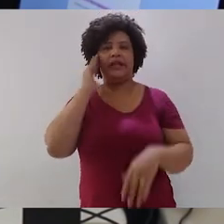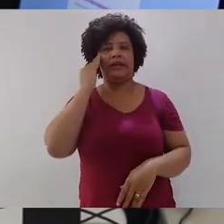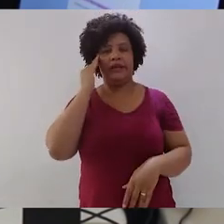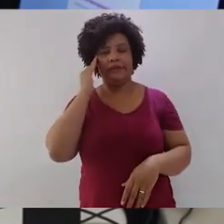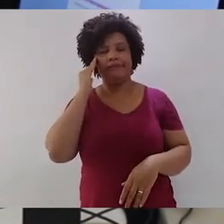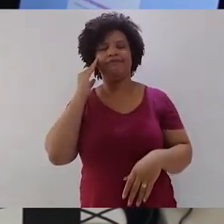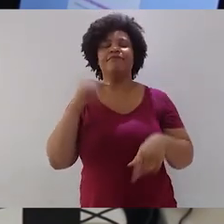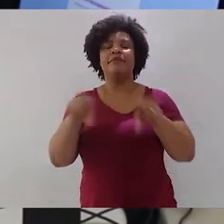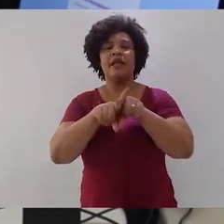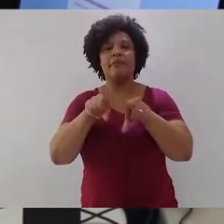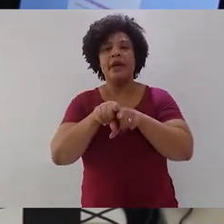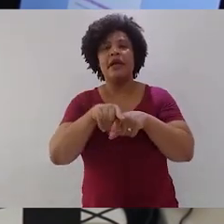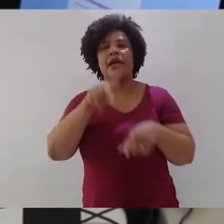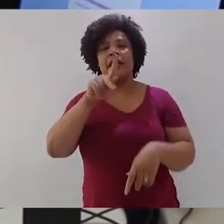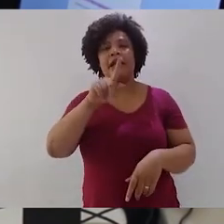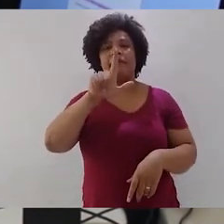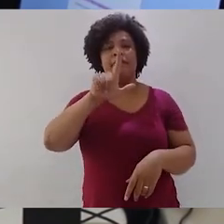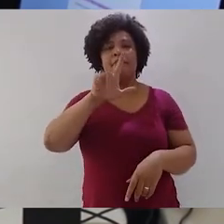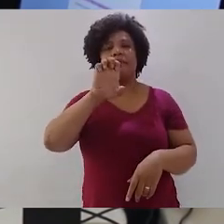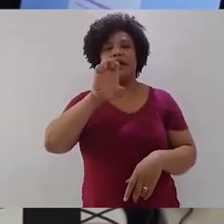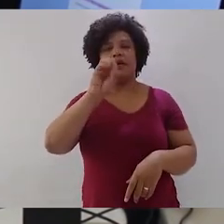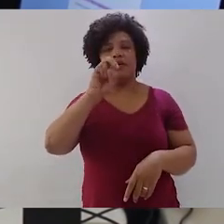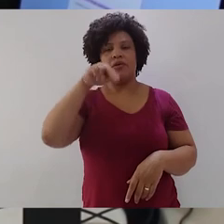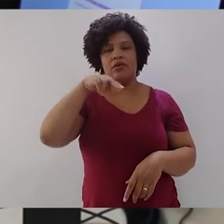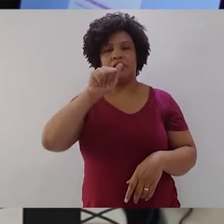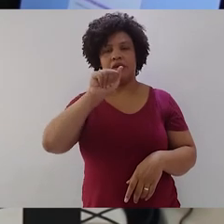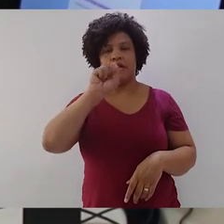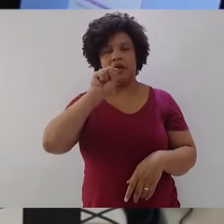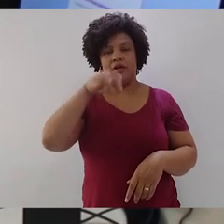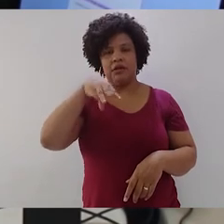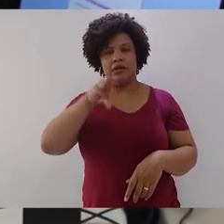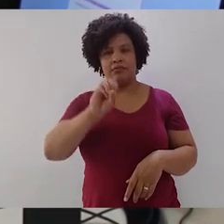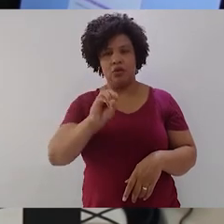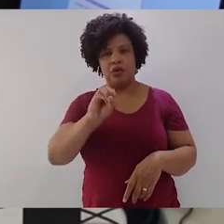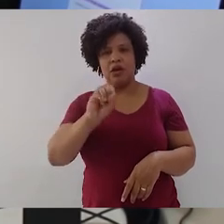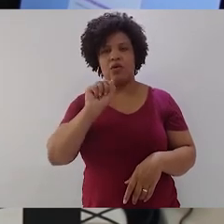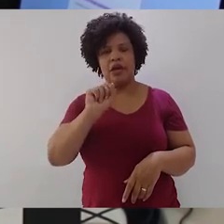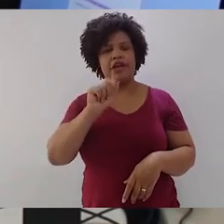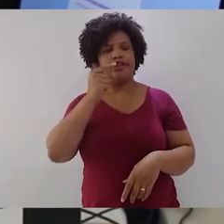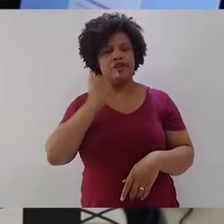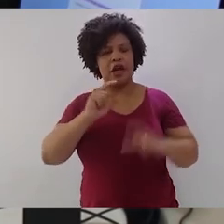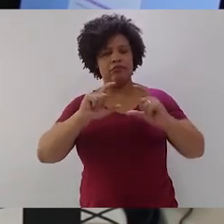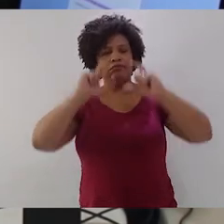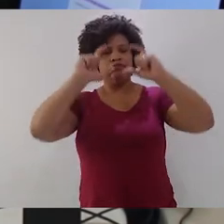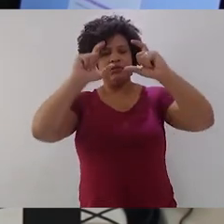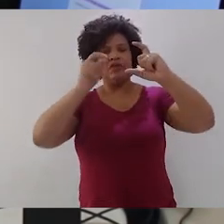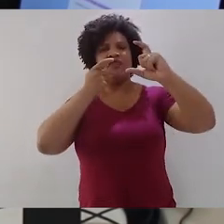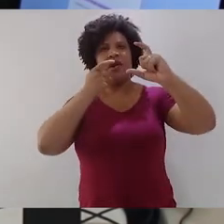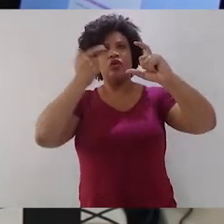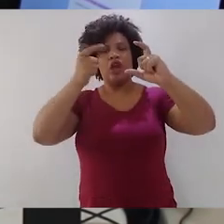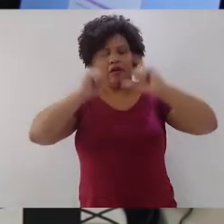pleonasmos ocultos. A pessoa já disse algo e aquilo repete, seja porque a expressão está muito